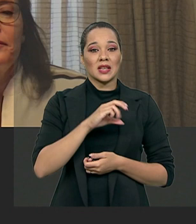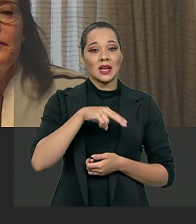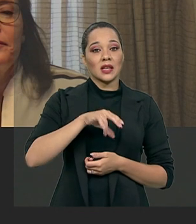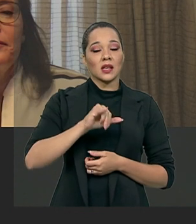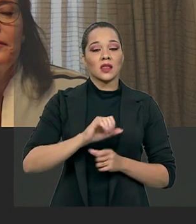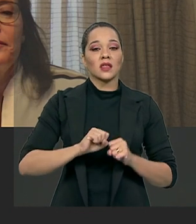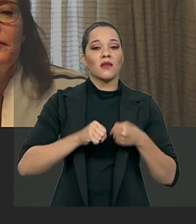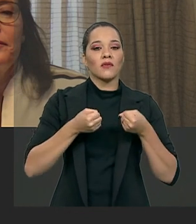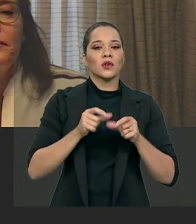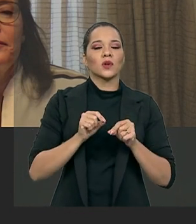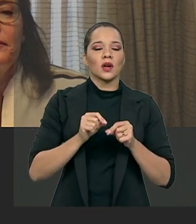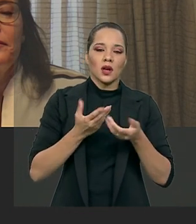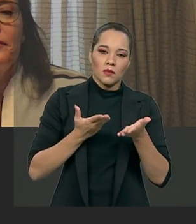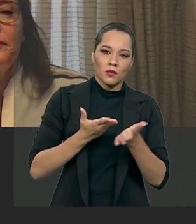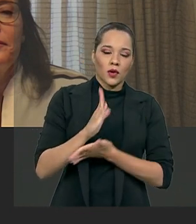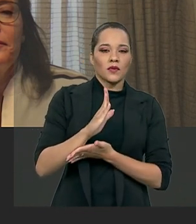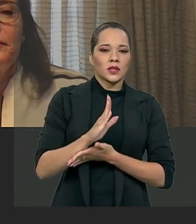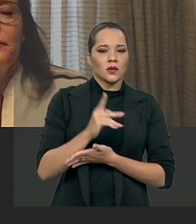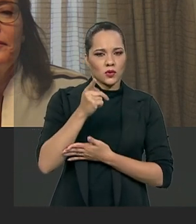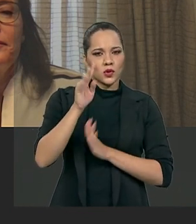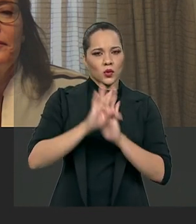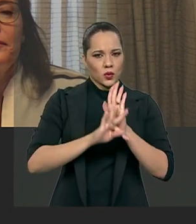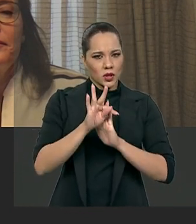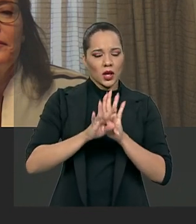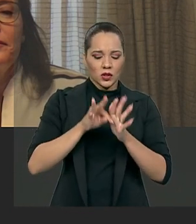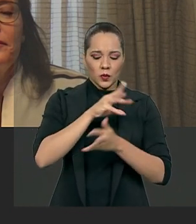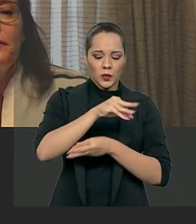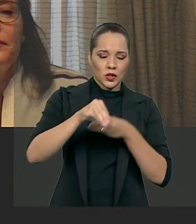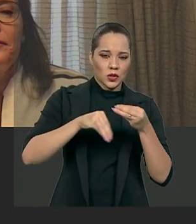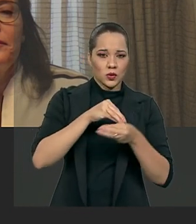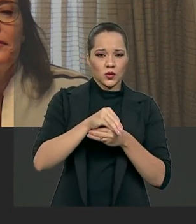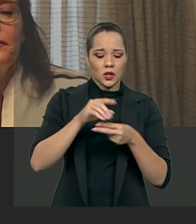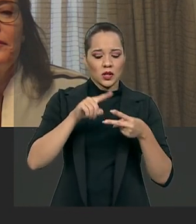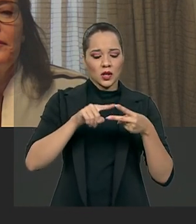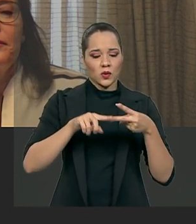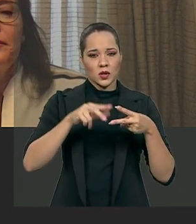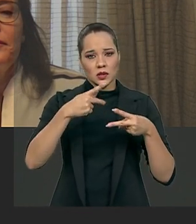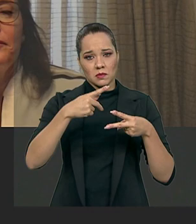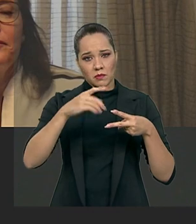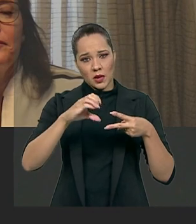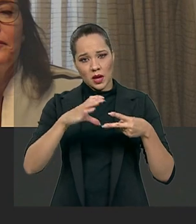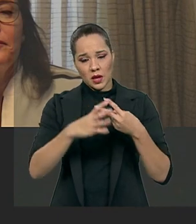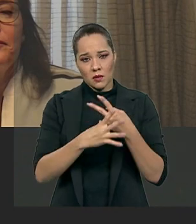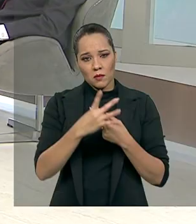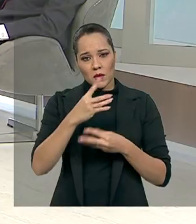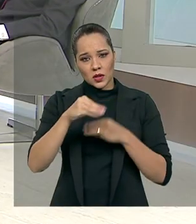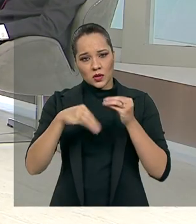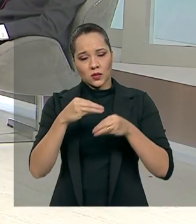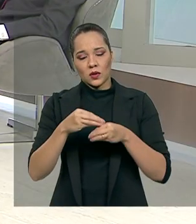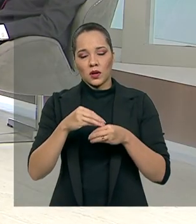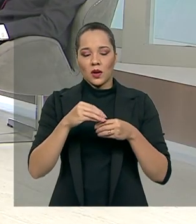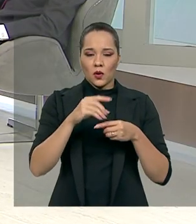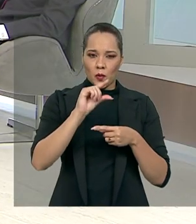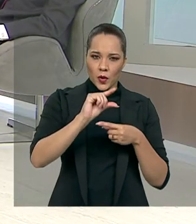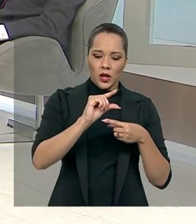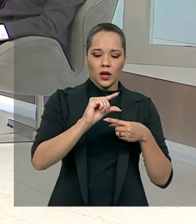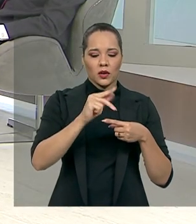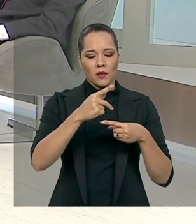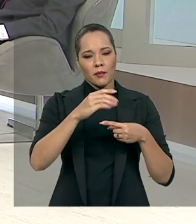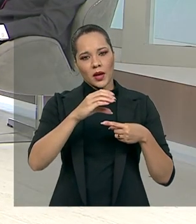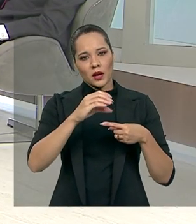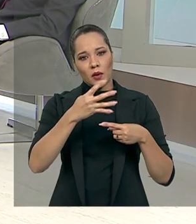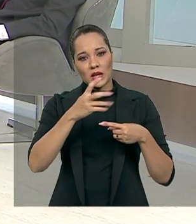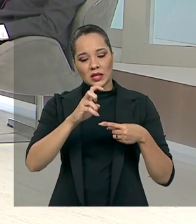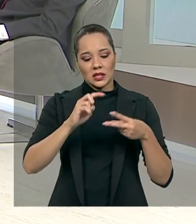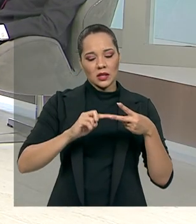é a aprovação de um texto misto entre as duas PECs, com grande parte do modelo da PEC 45 e